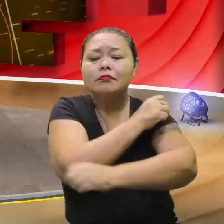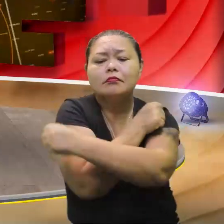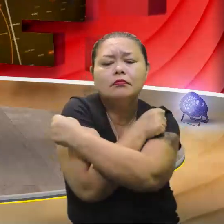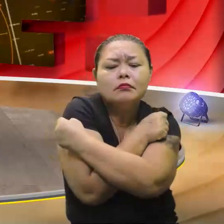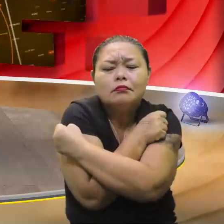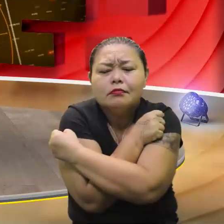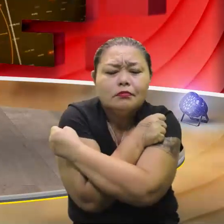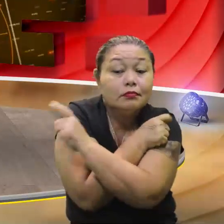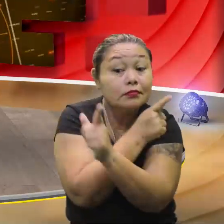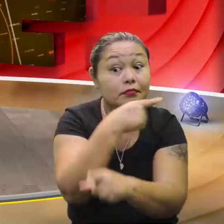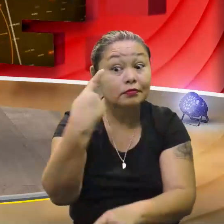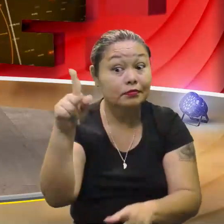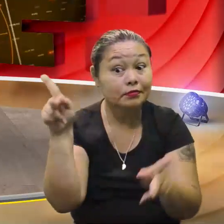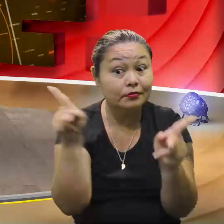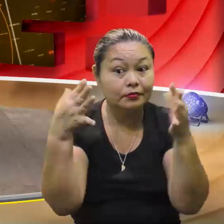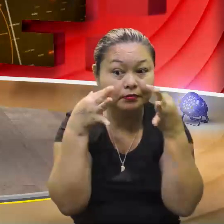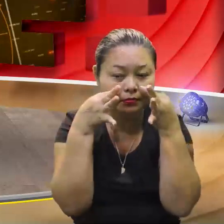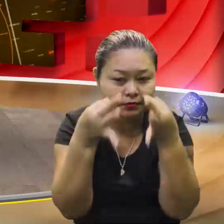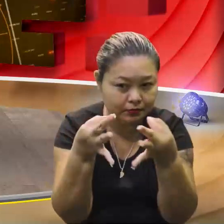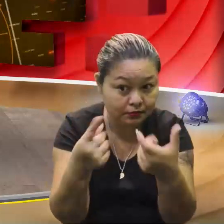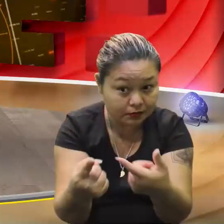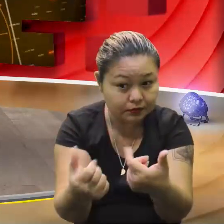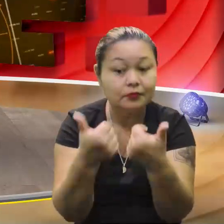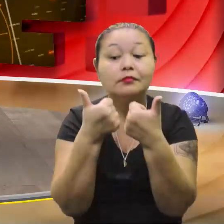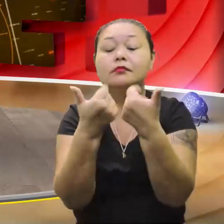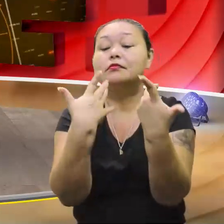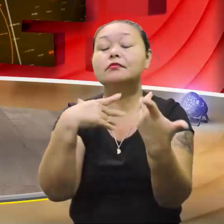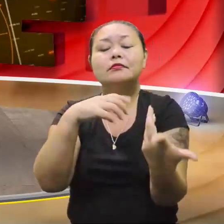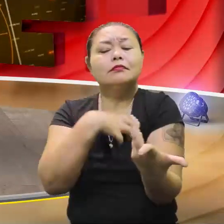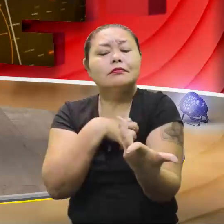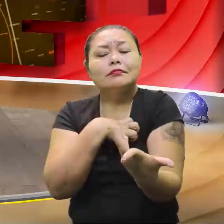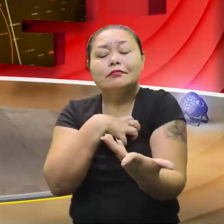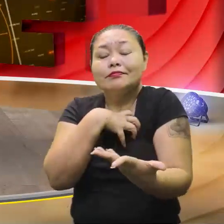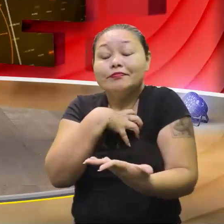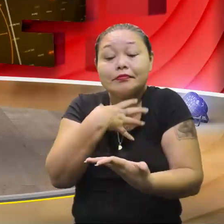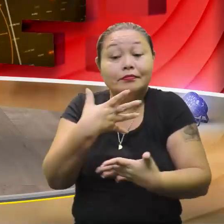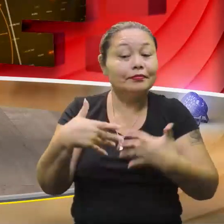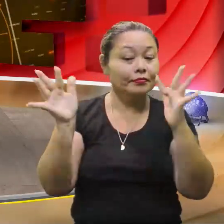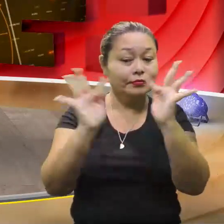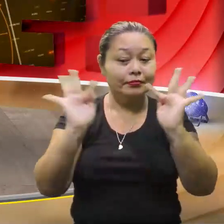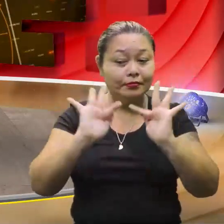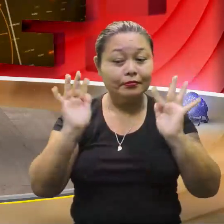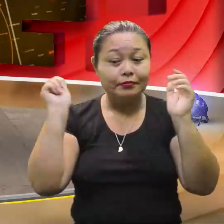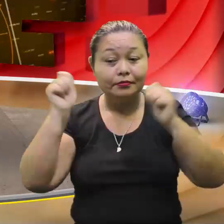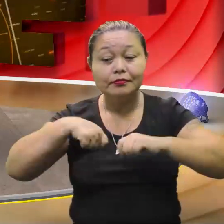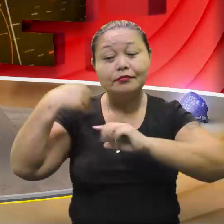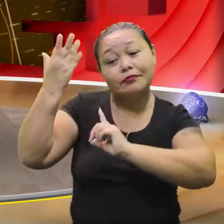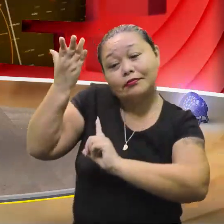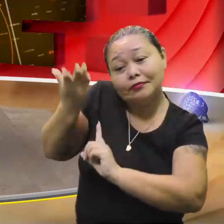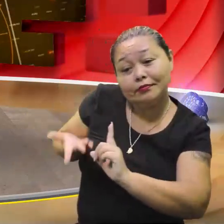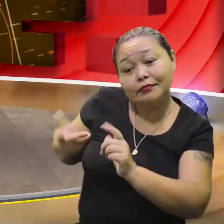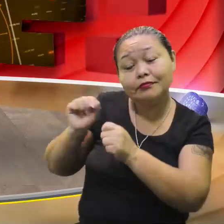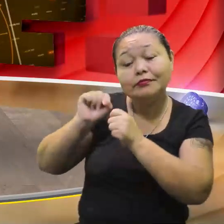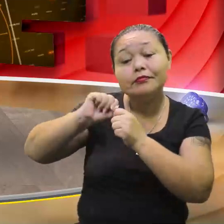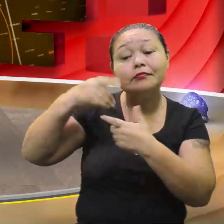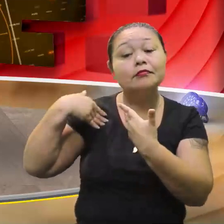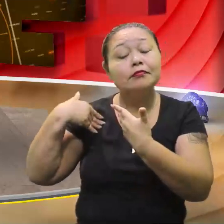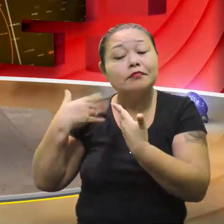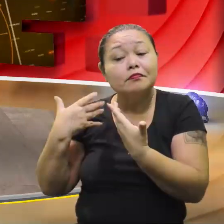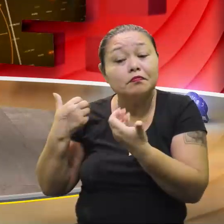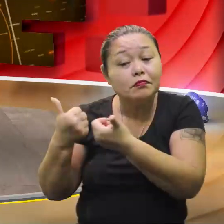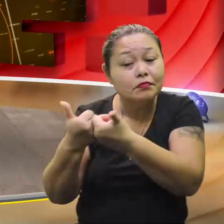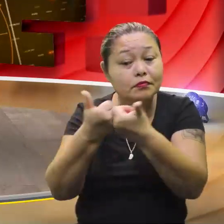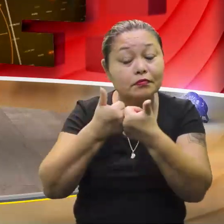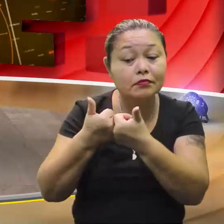abraço apertado aos professores presenciais. A gente se sente aqui muito feliz de poder fazer essas homenagens para a gente ficar um pouquinho mais